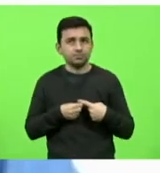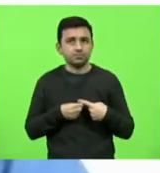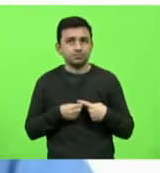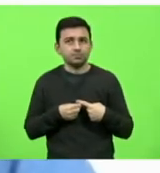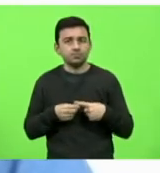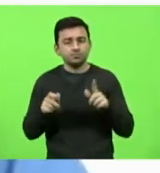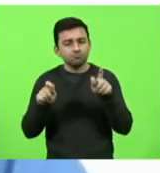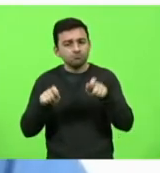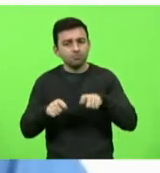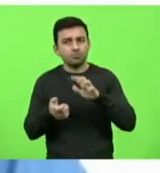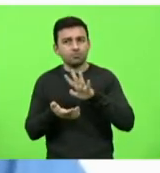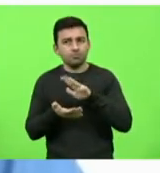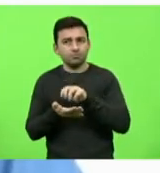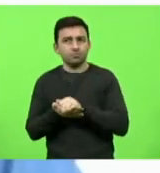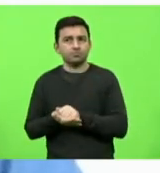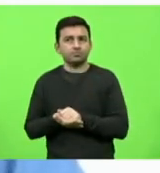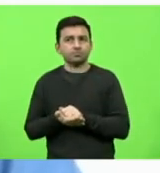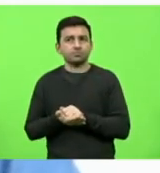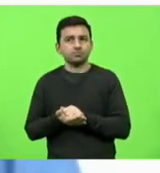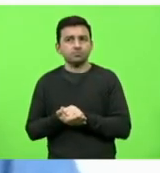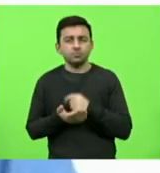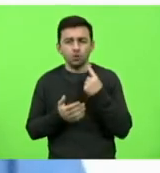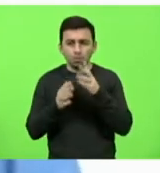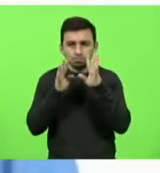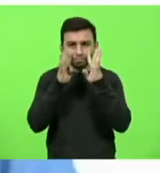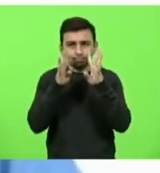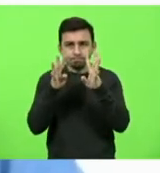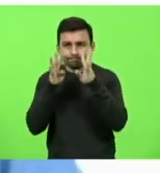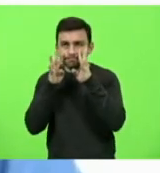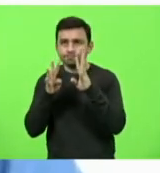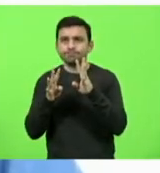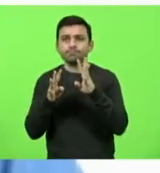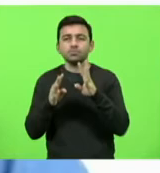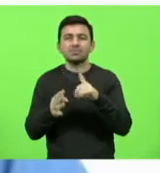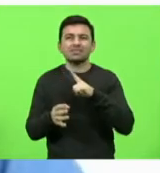cadastro. Nós ouvimos, muitas vezes, falar,